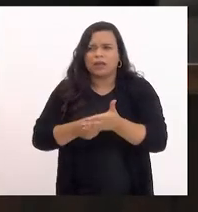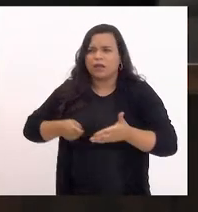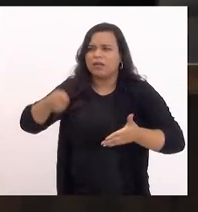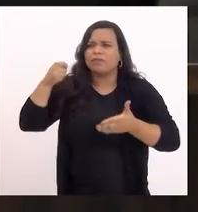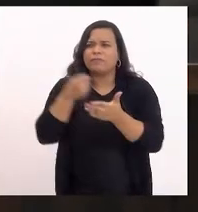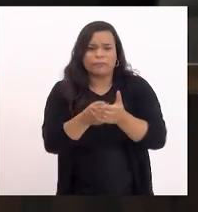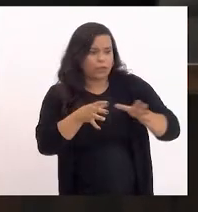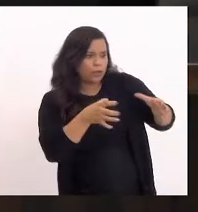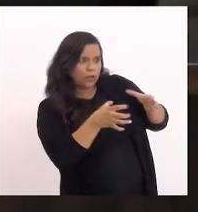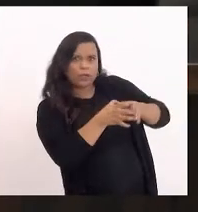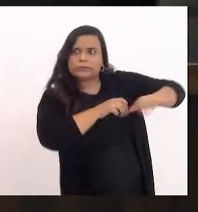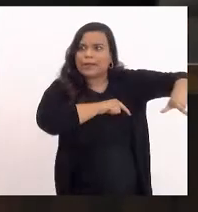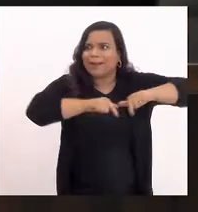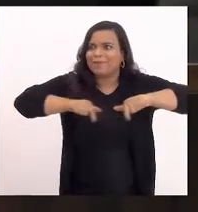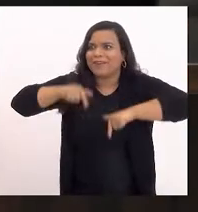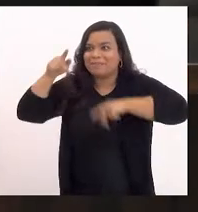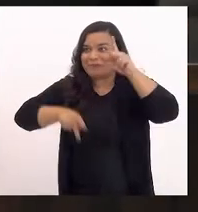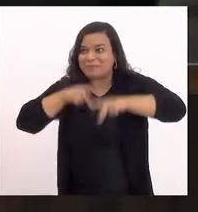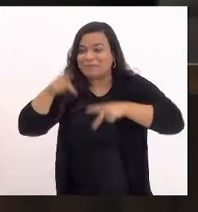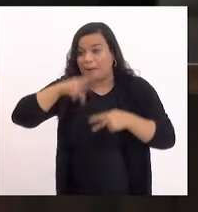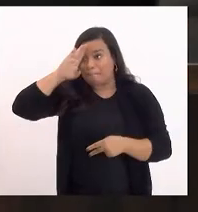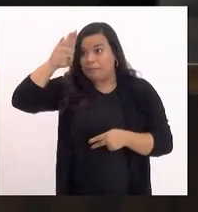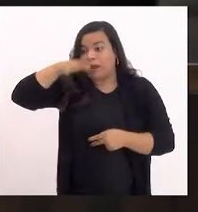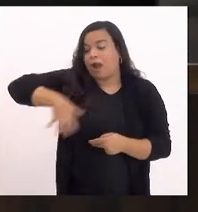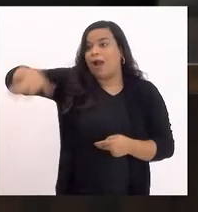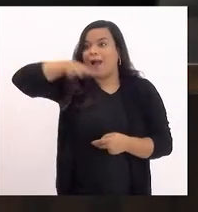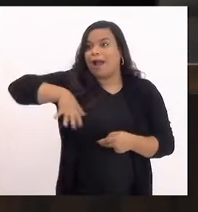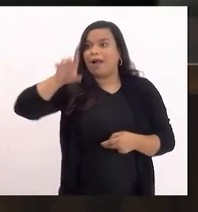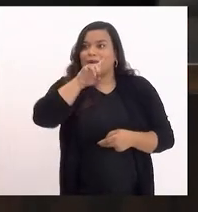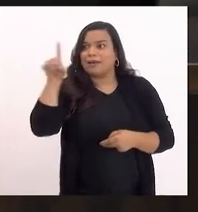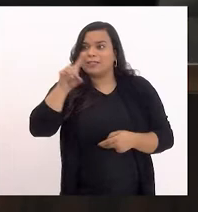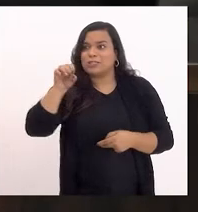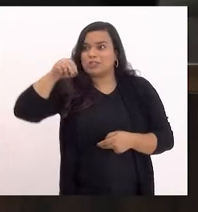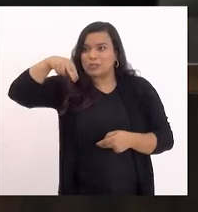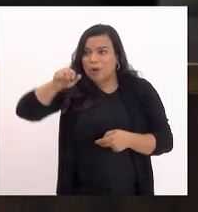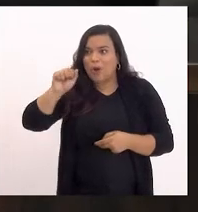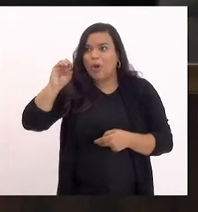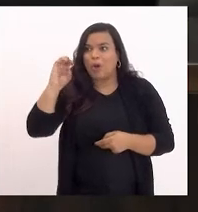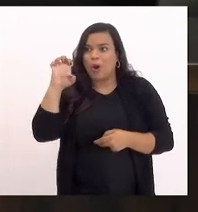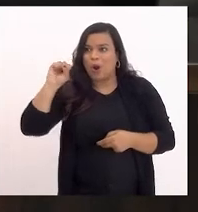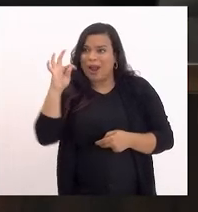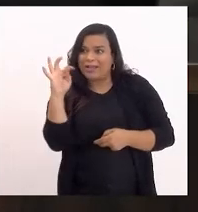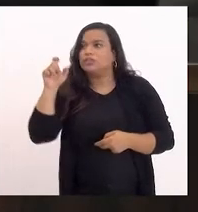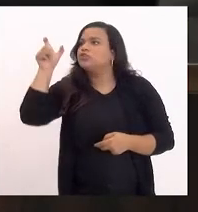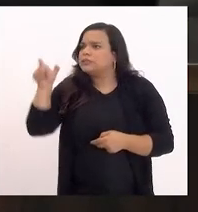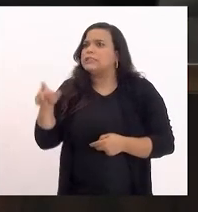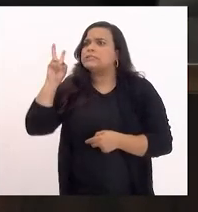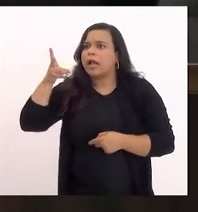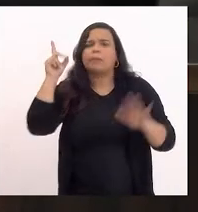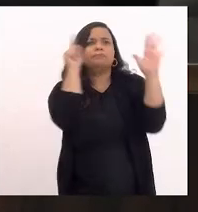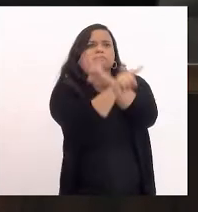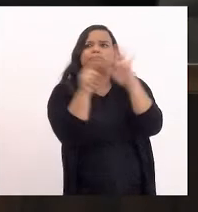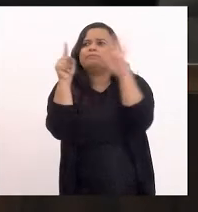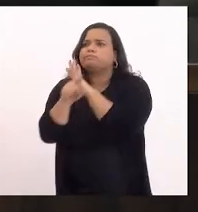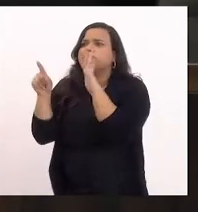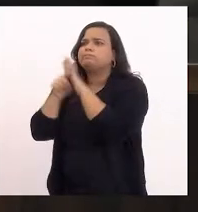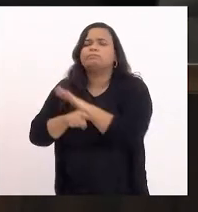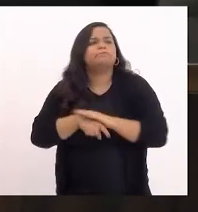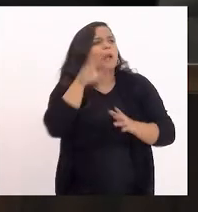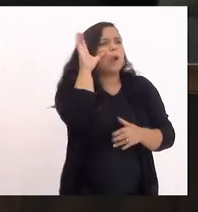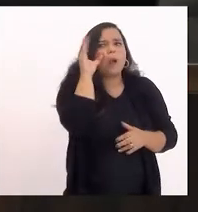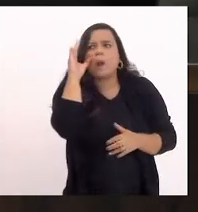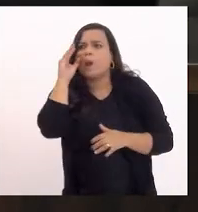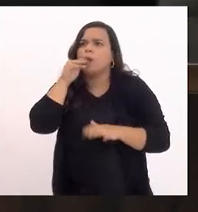trabalhador, em especial da Zona Oeste, e os seus questionamentos que não são de hoje no que se refere ao transporte público.